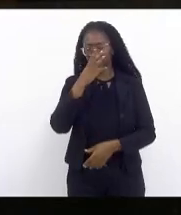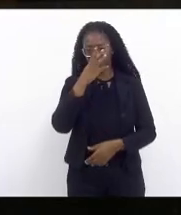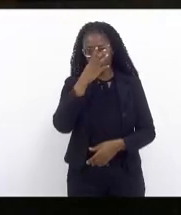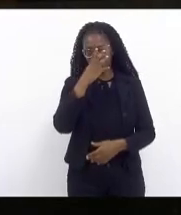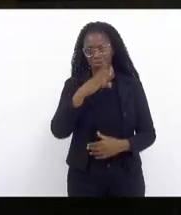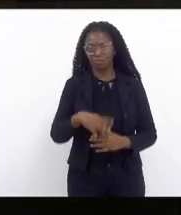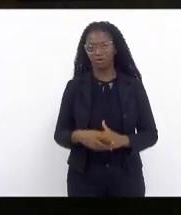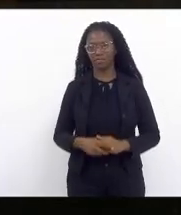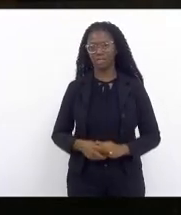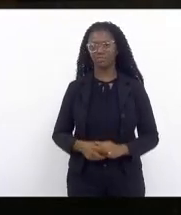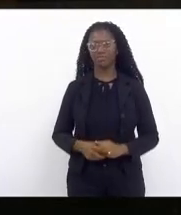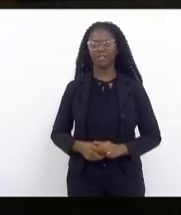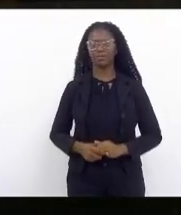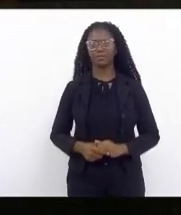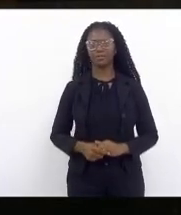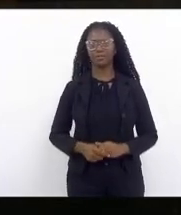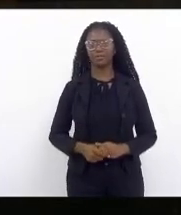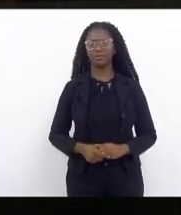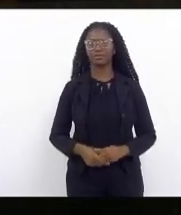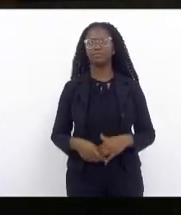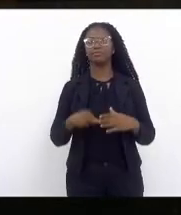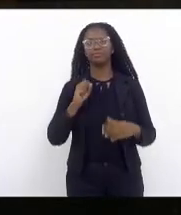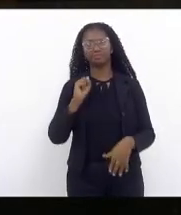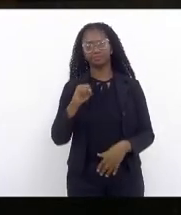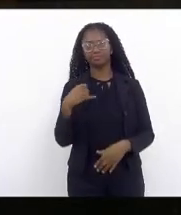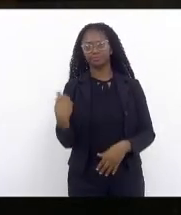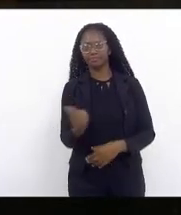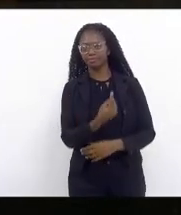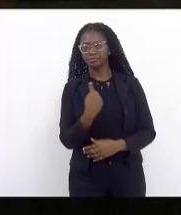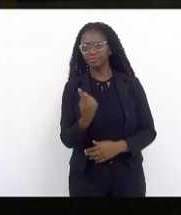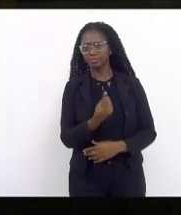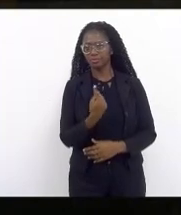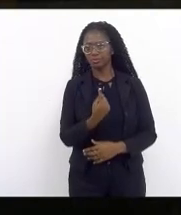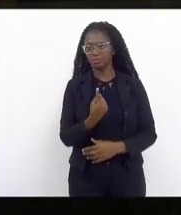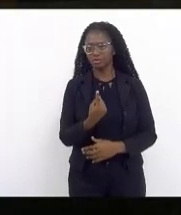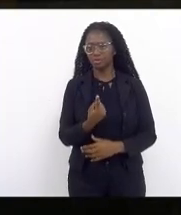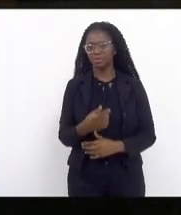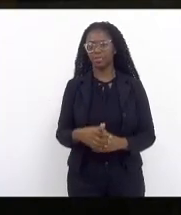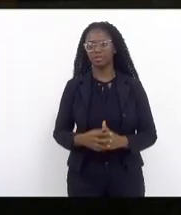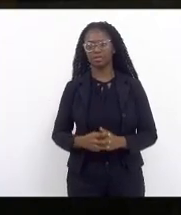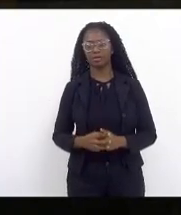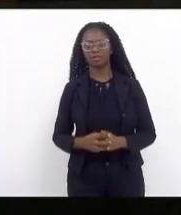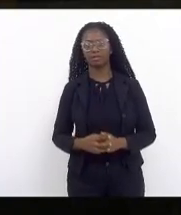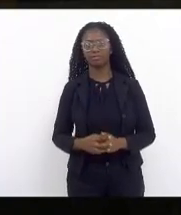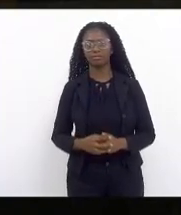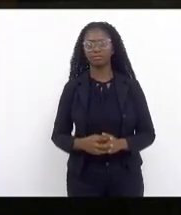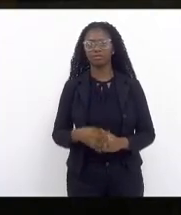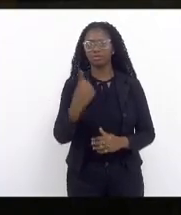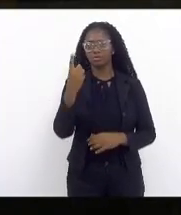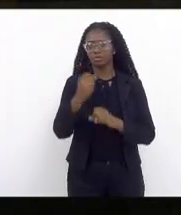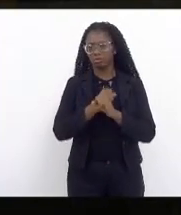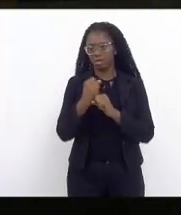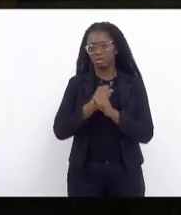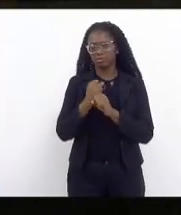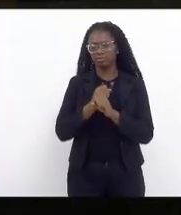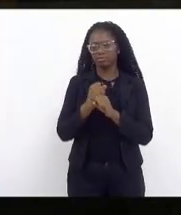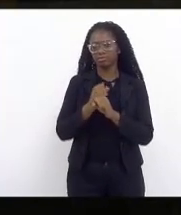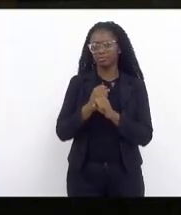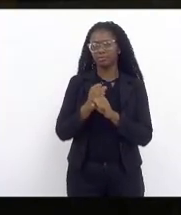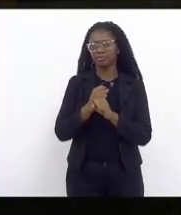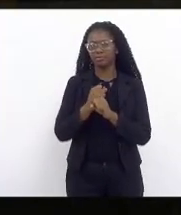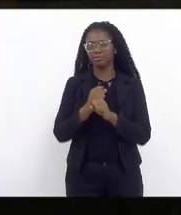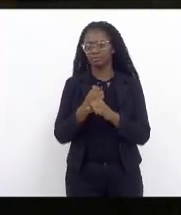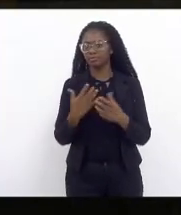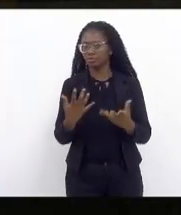se nós temos a capacidade em um ano apenas eu digo um ano presidente e aí eu encerro um ano de governo